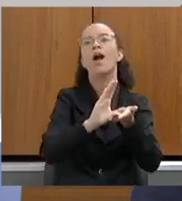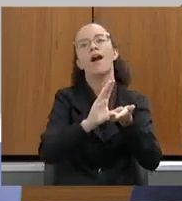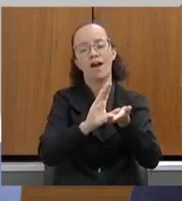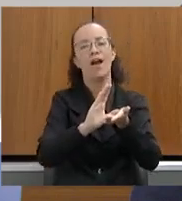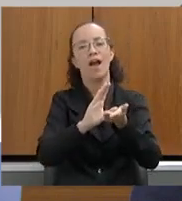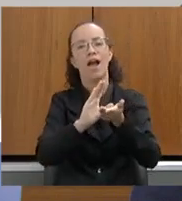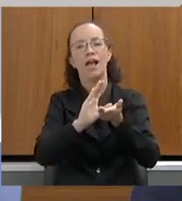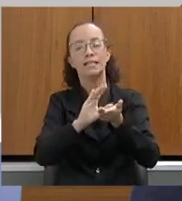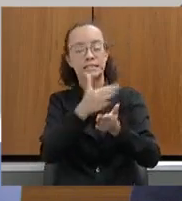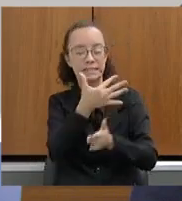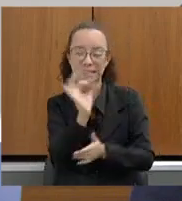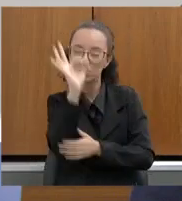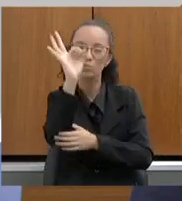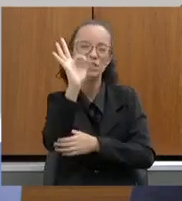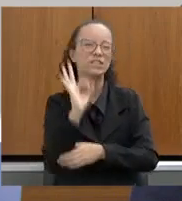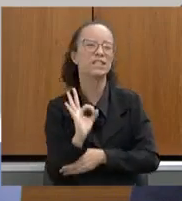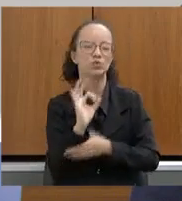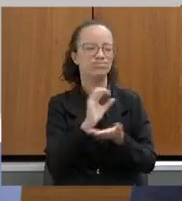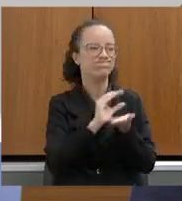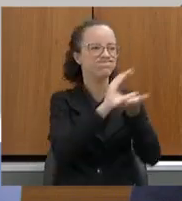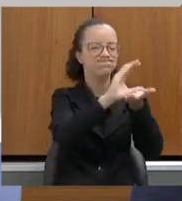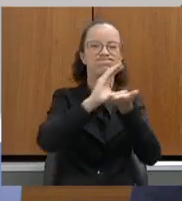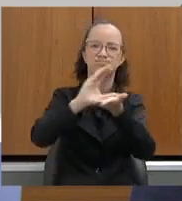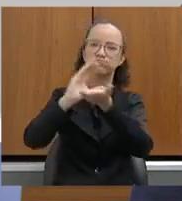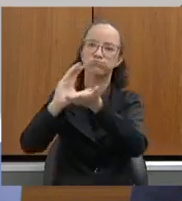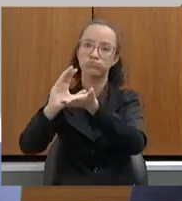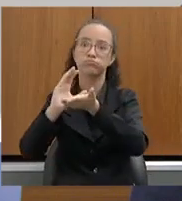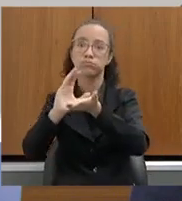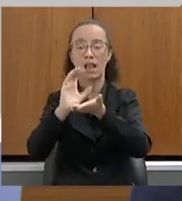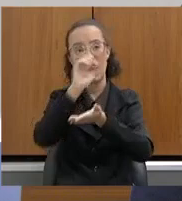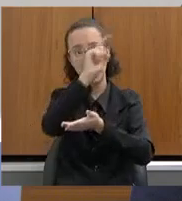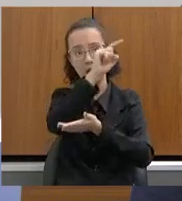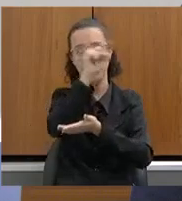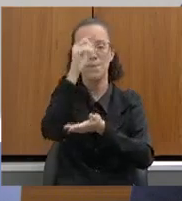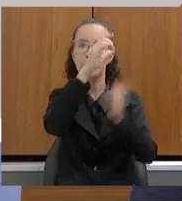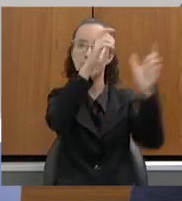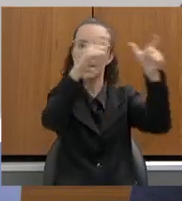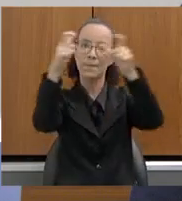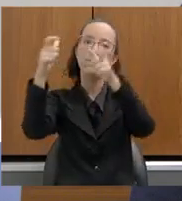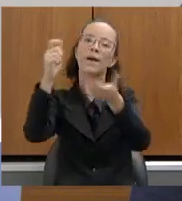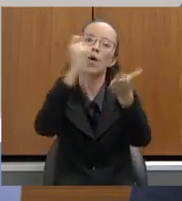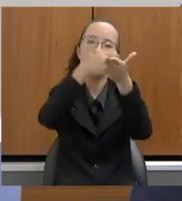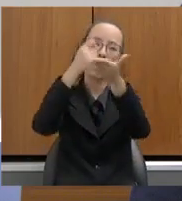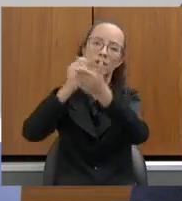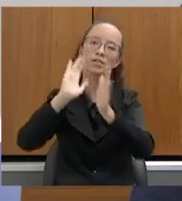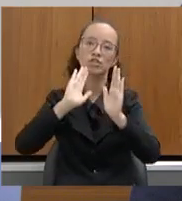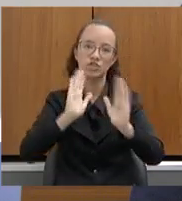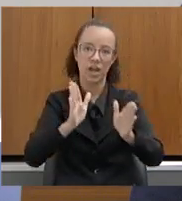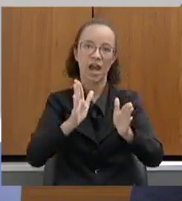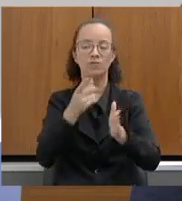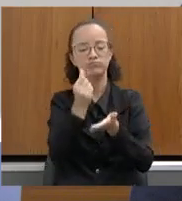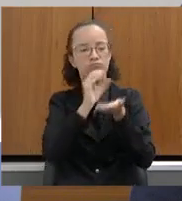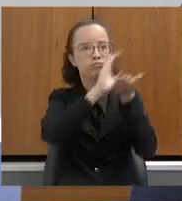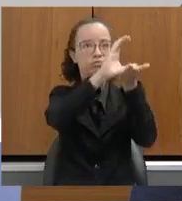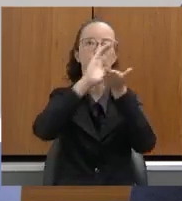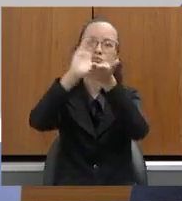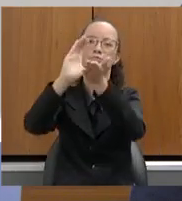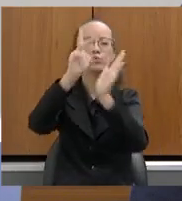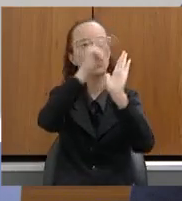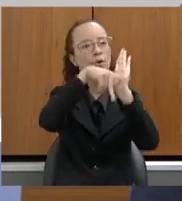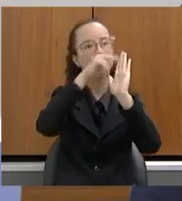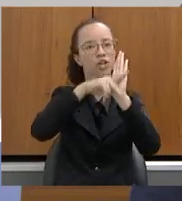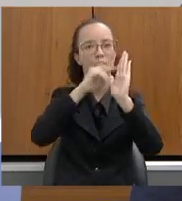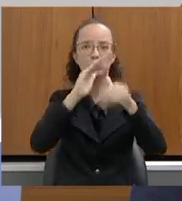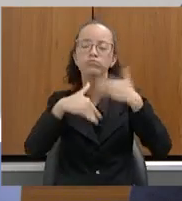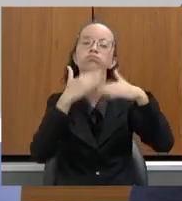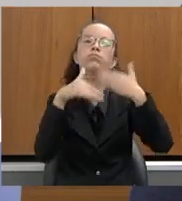integral aos comitês de bacia hidrográfica, que já têm cobrança, dando a esses entes a condição de investir em projetos de melhoria de